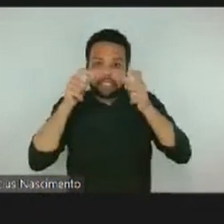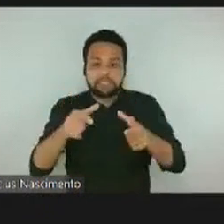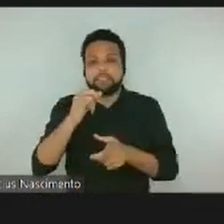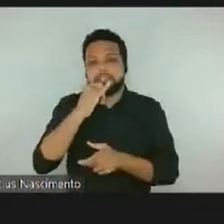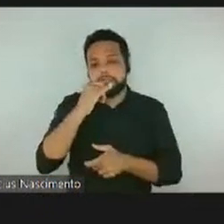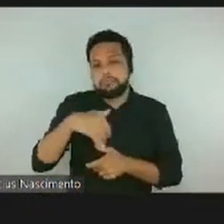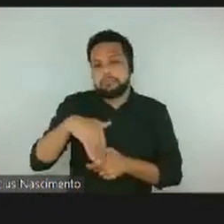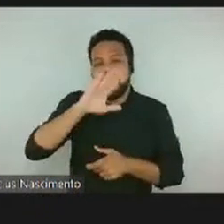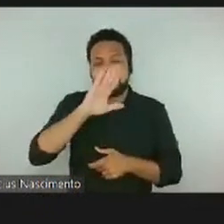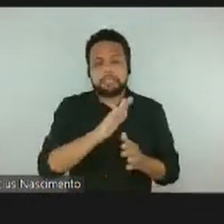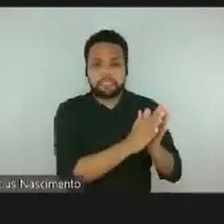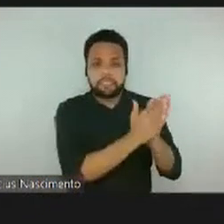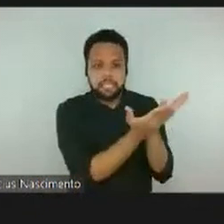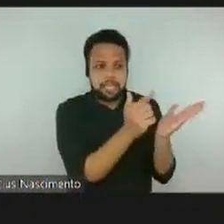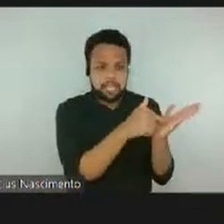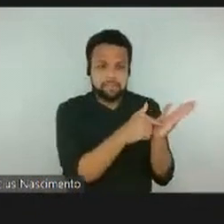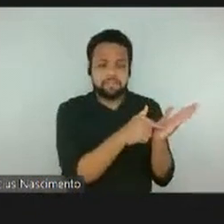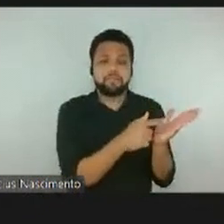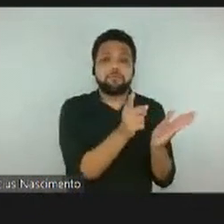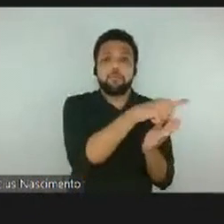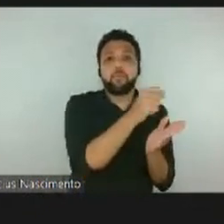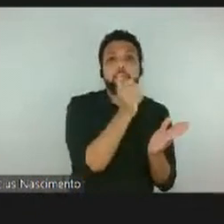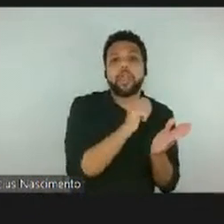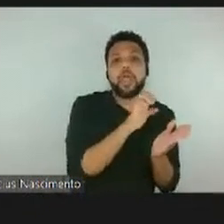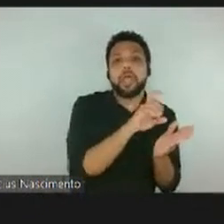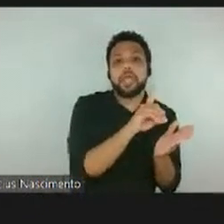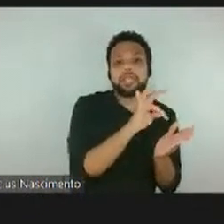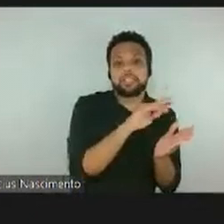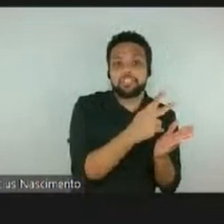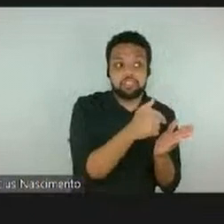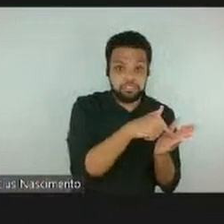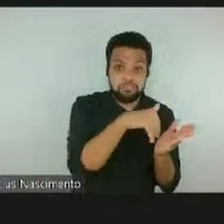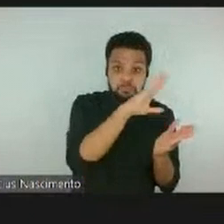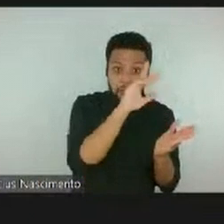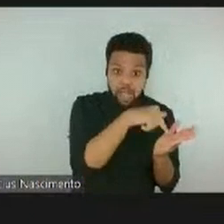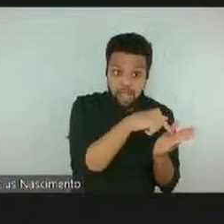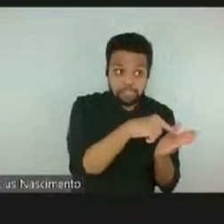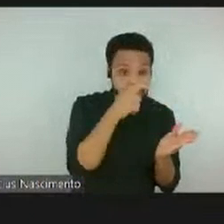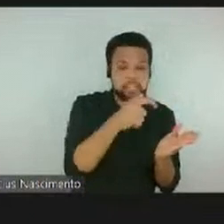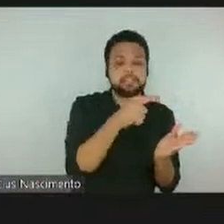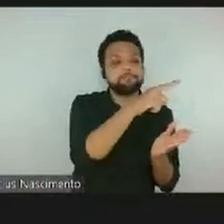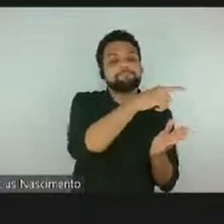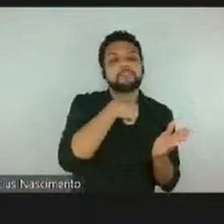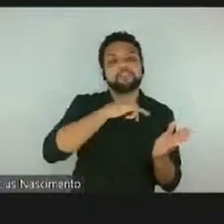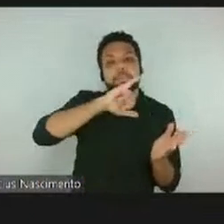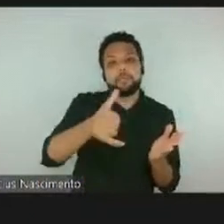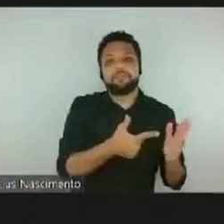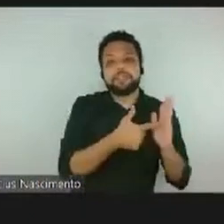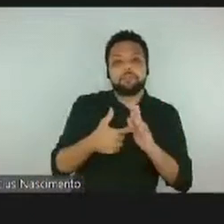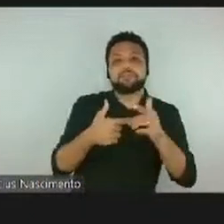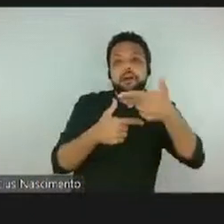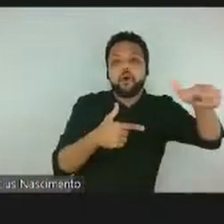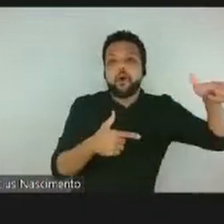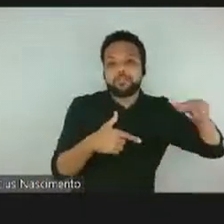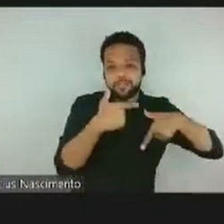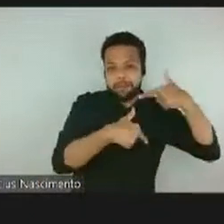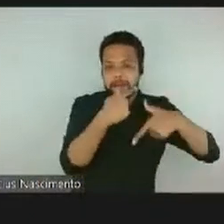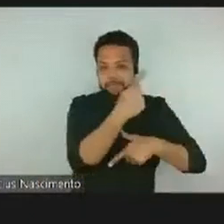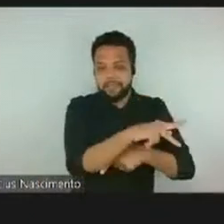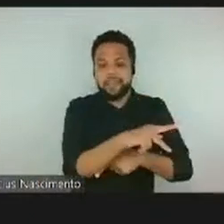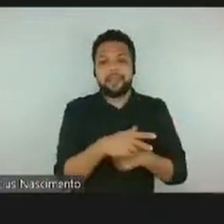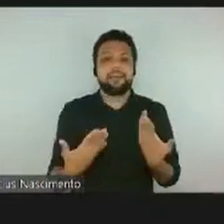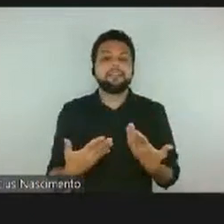pelo livro da Edith, a gente mostra outros trabalhos da Edith, enfim, percorre muitas instituições